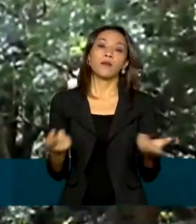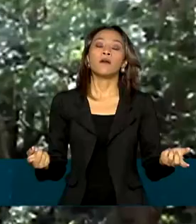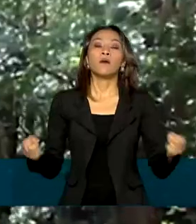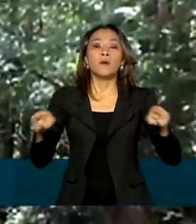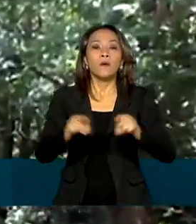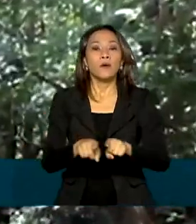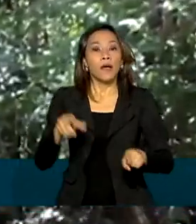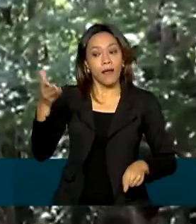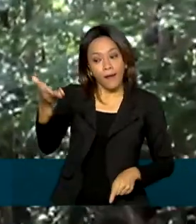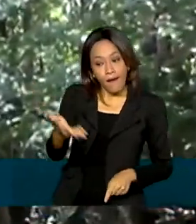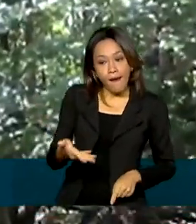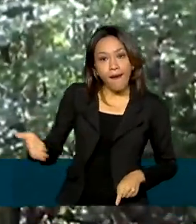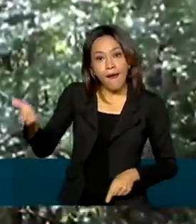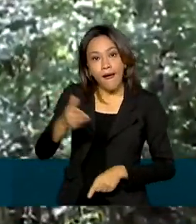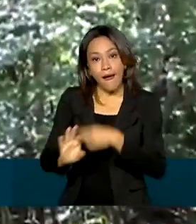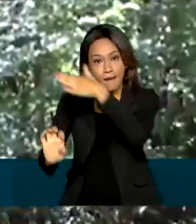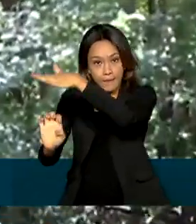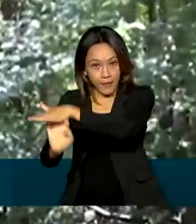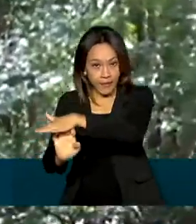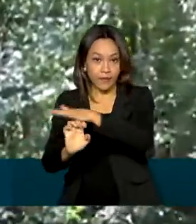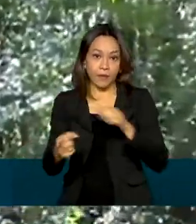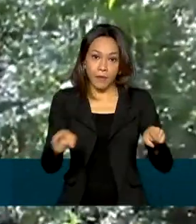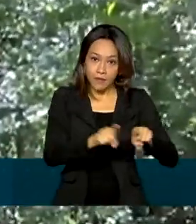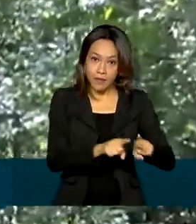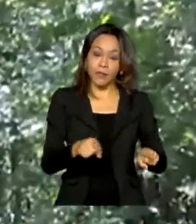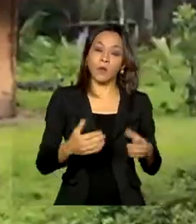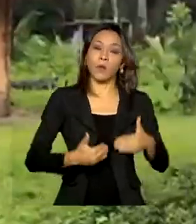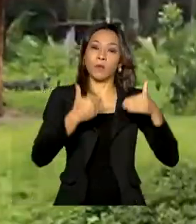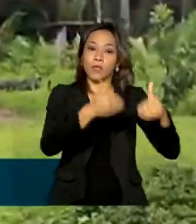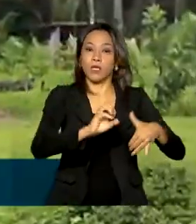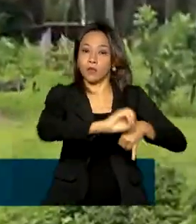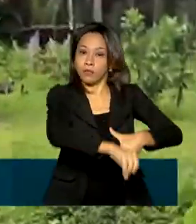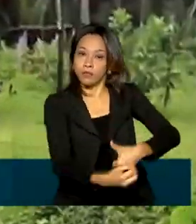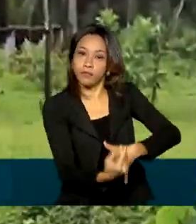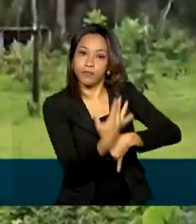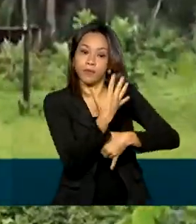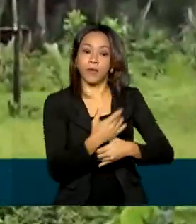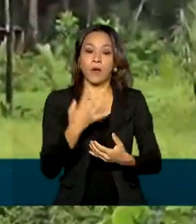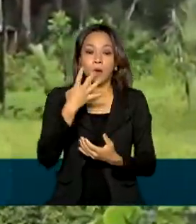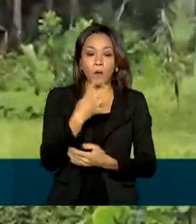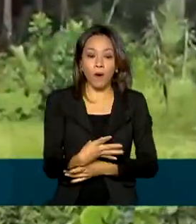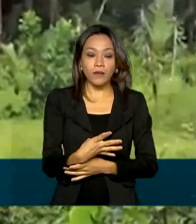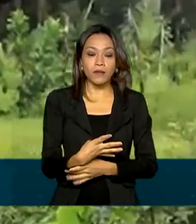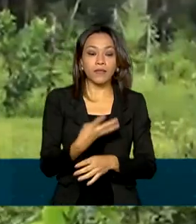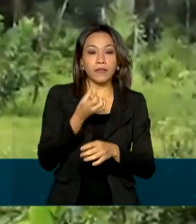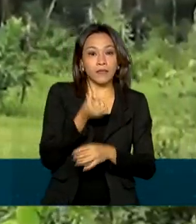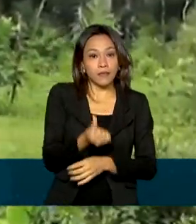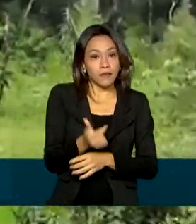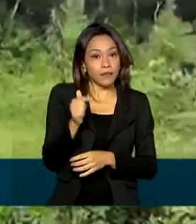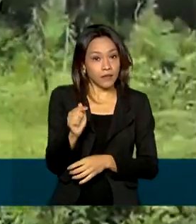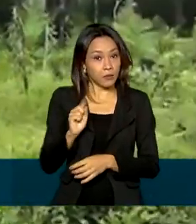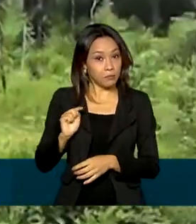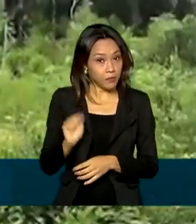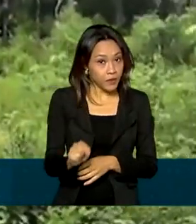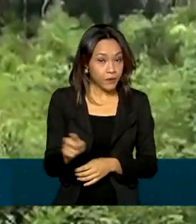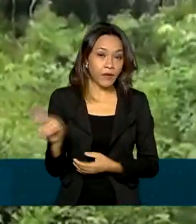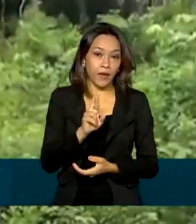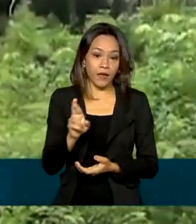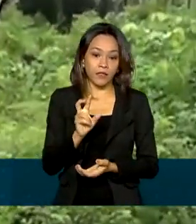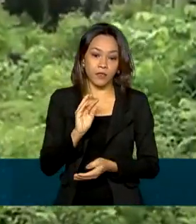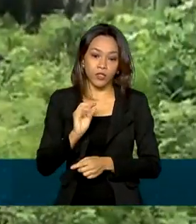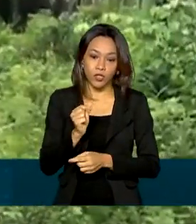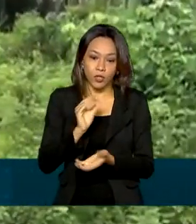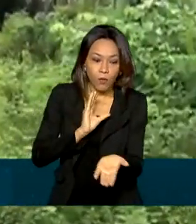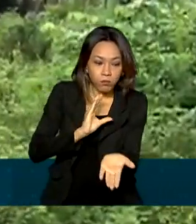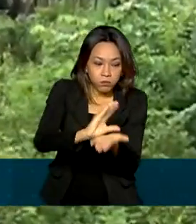Ambiente, a empresa parceira nesta adoção deve investir 467 mil reais para a preservação da